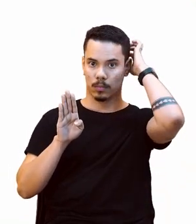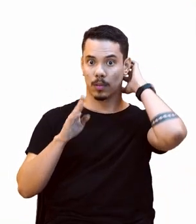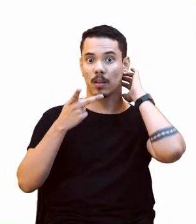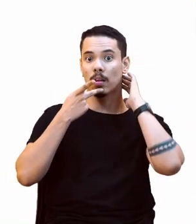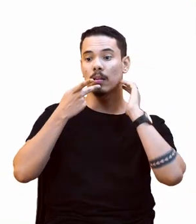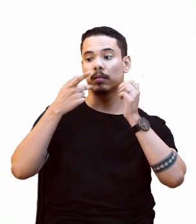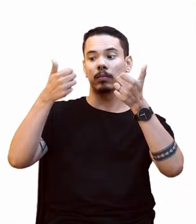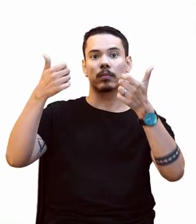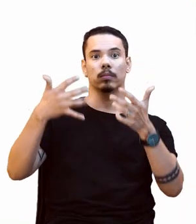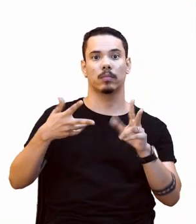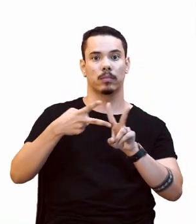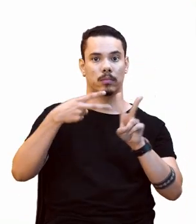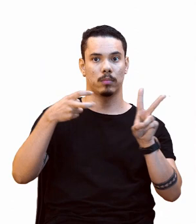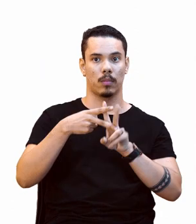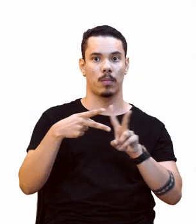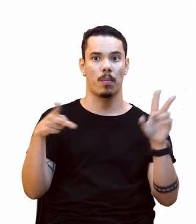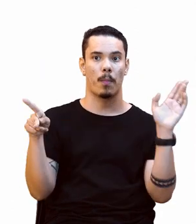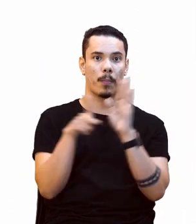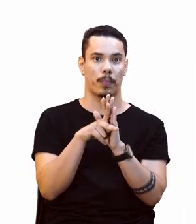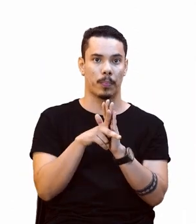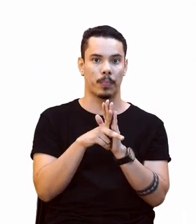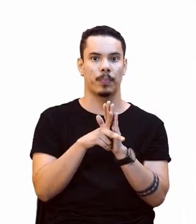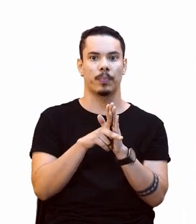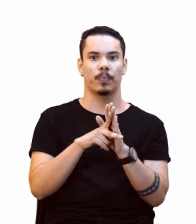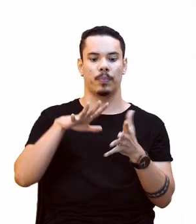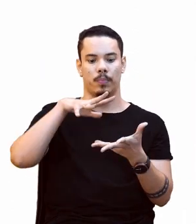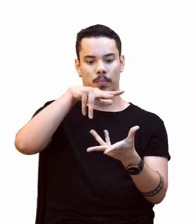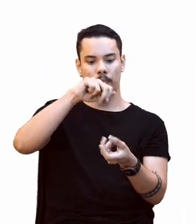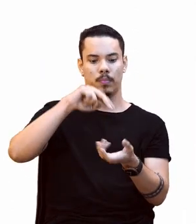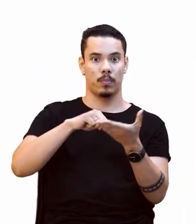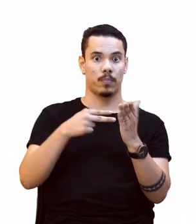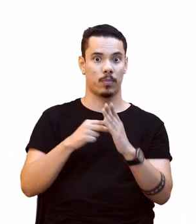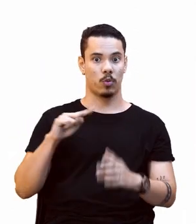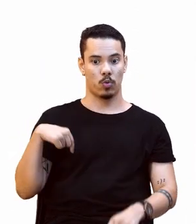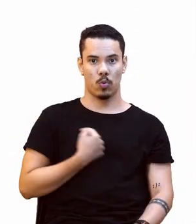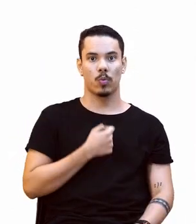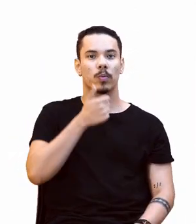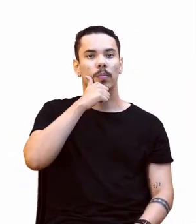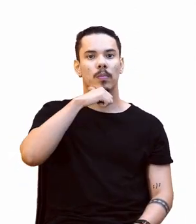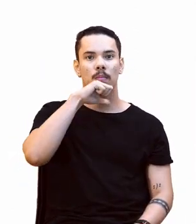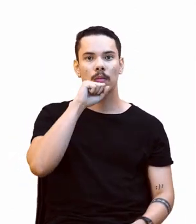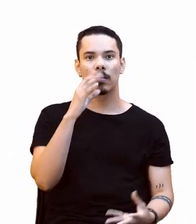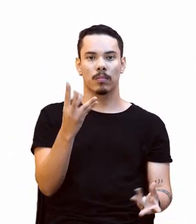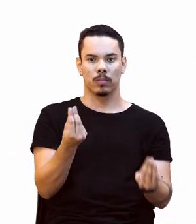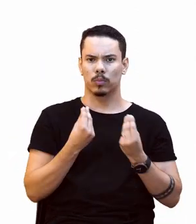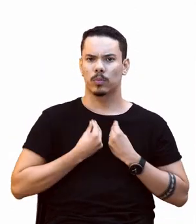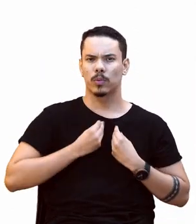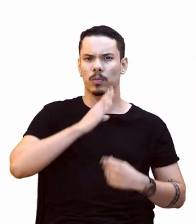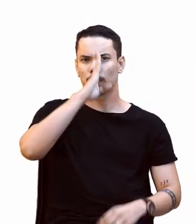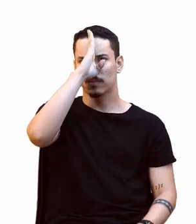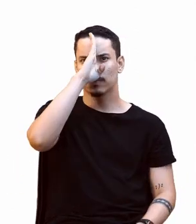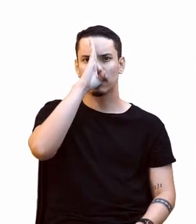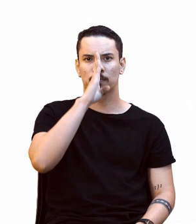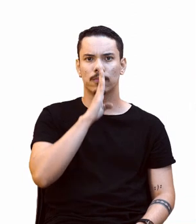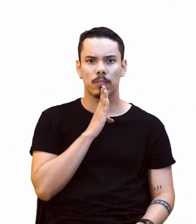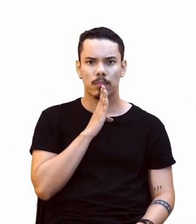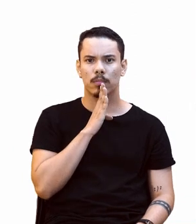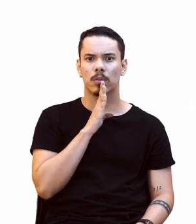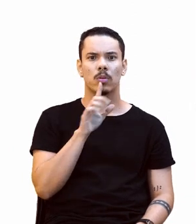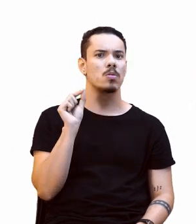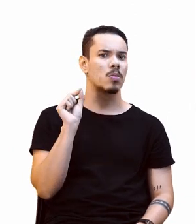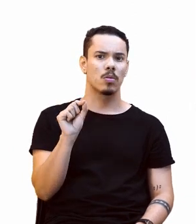que a Terra é a nossa mãe, a Terra nos dá graça, de graça, ó, o oxigênio.